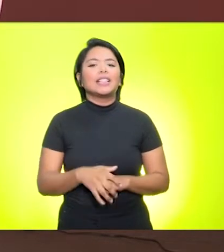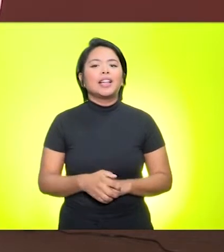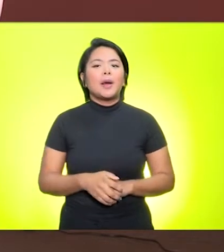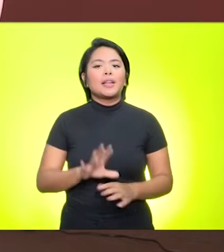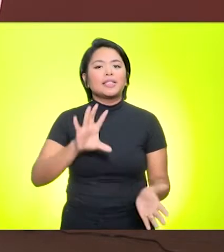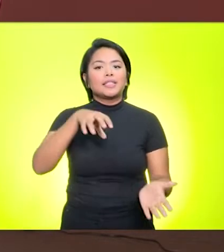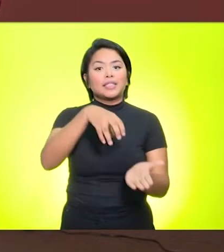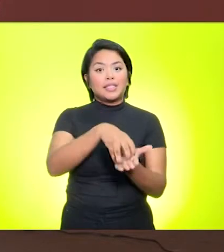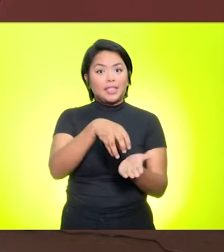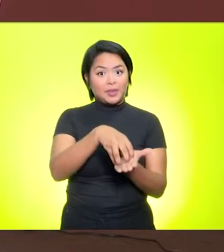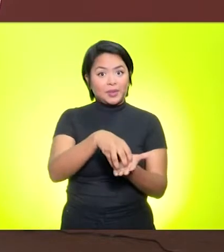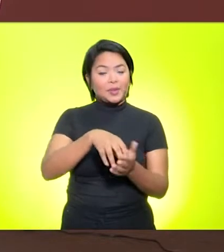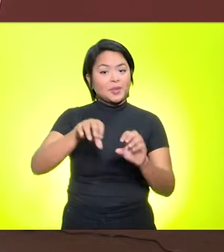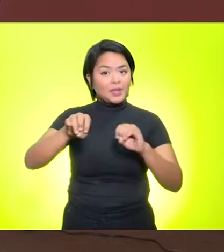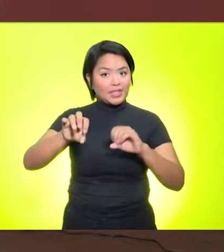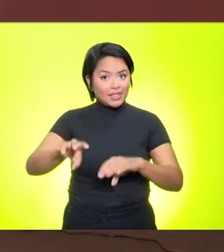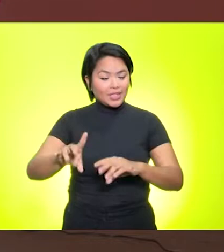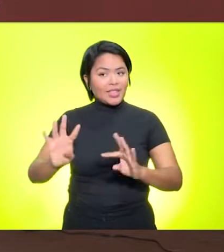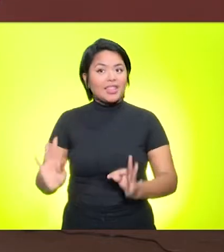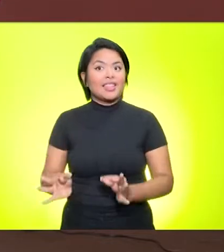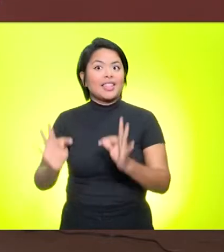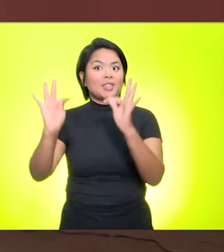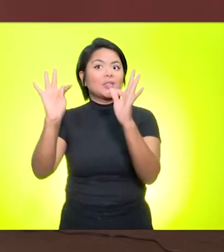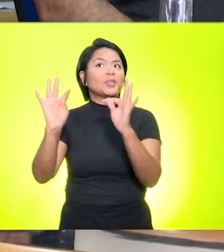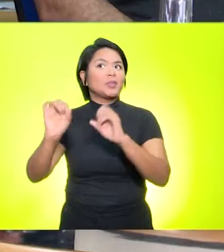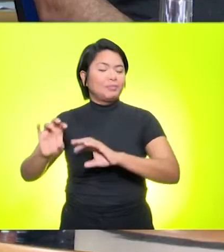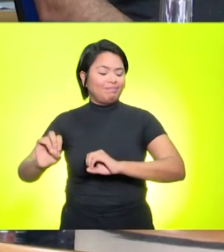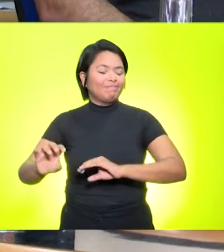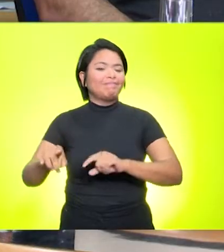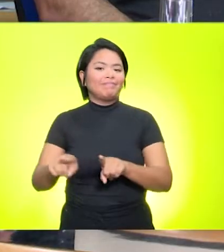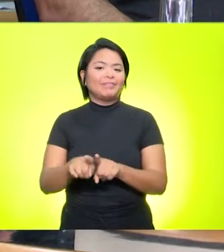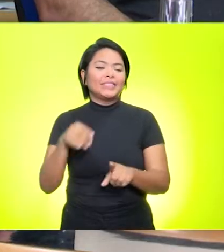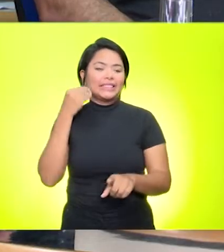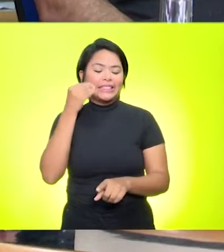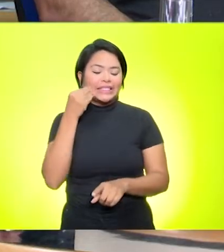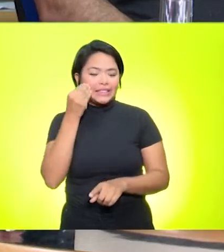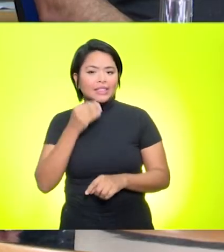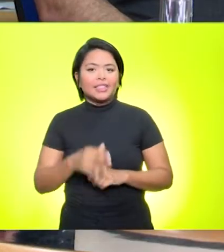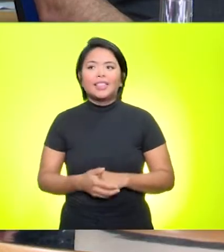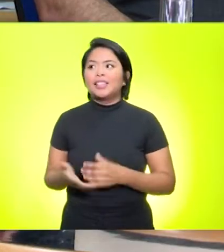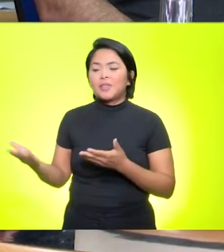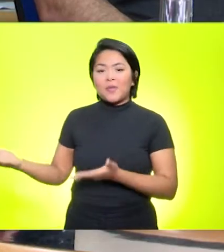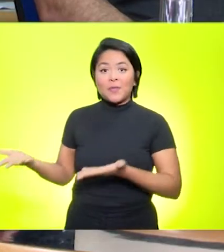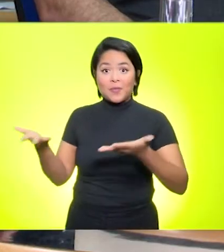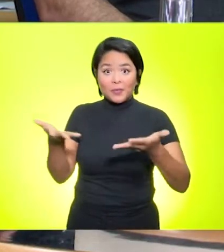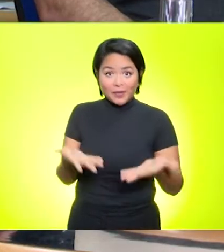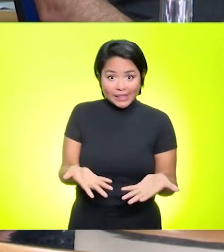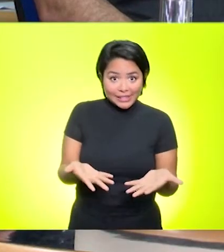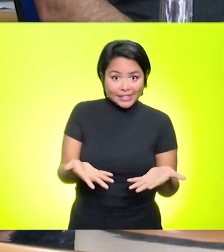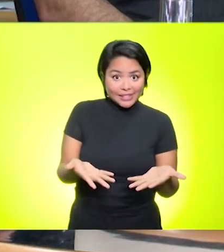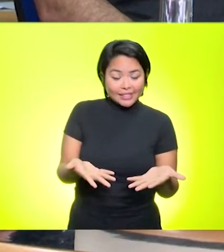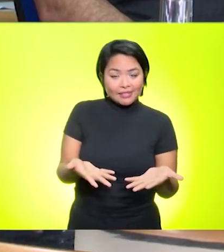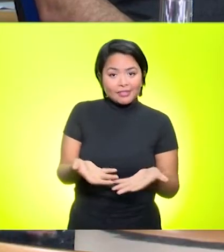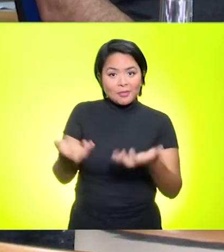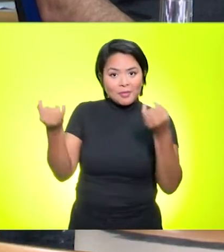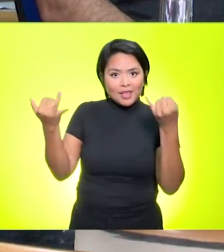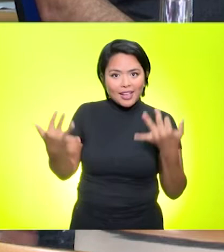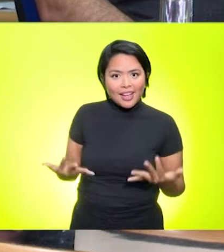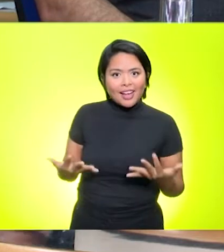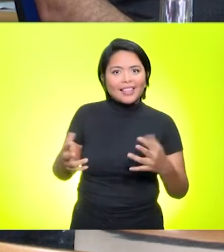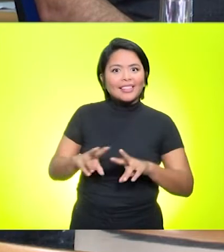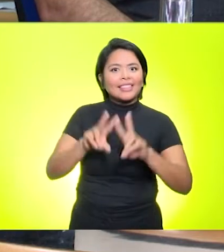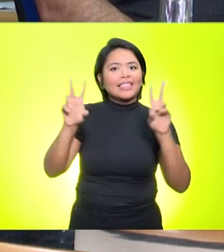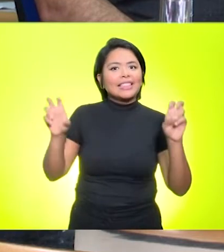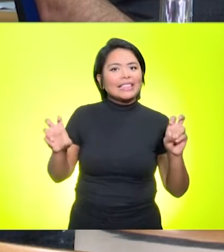Educação com Tecnologias Educativas. E veio aqui para falar sobre os rumos da